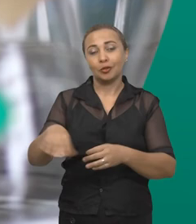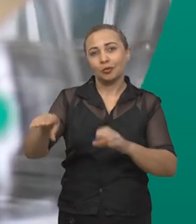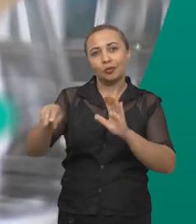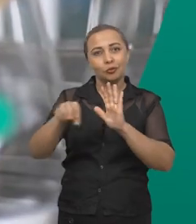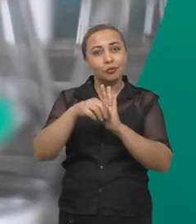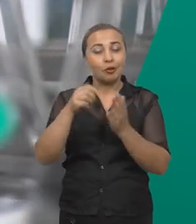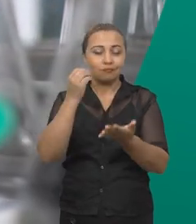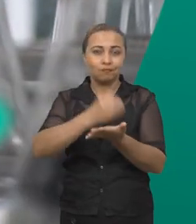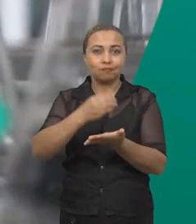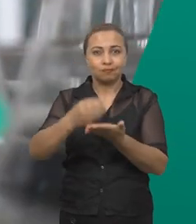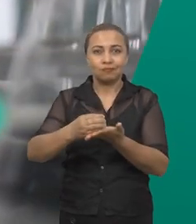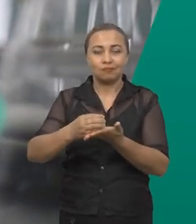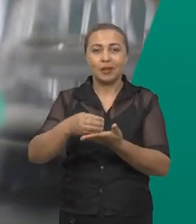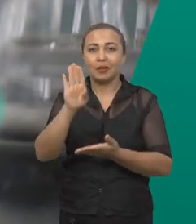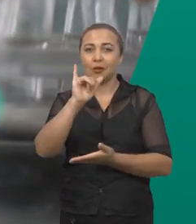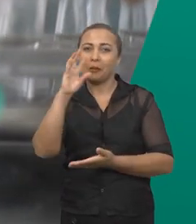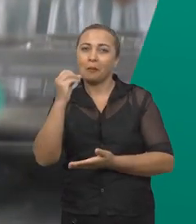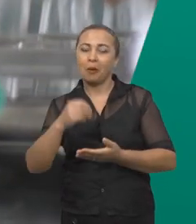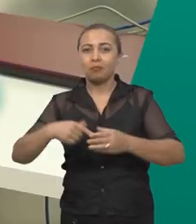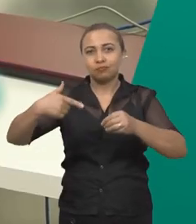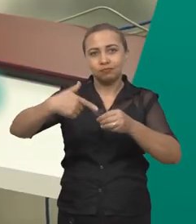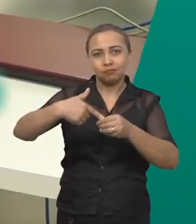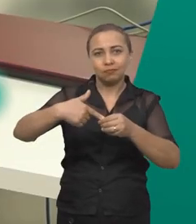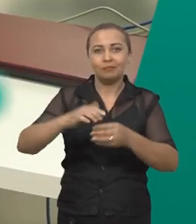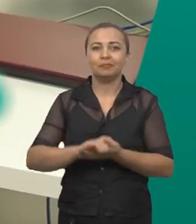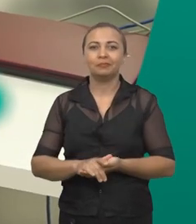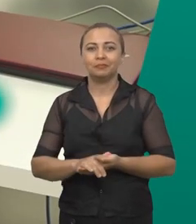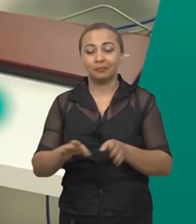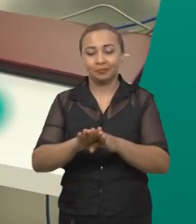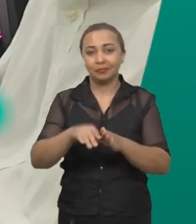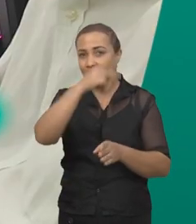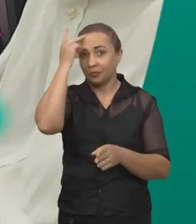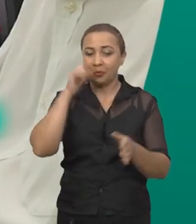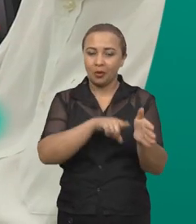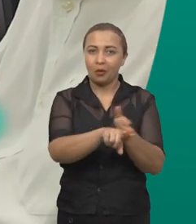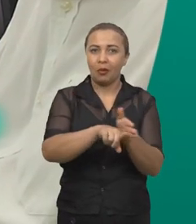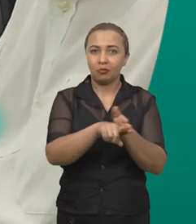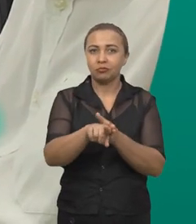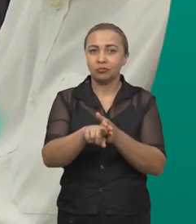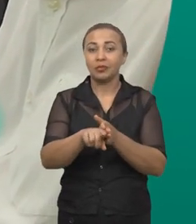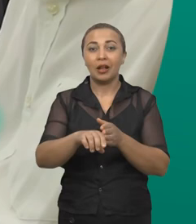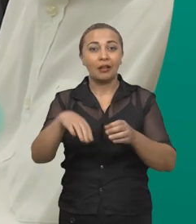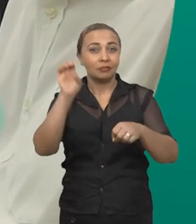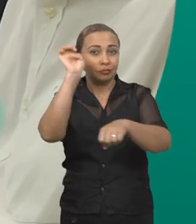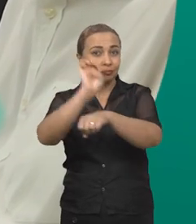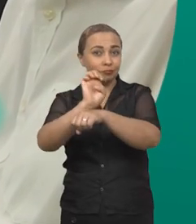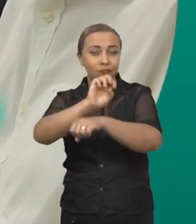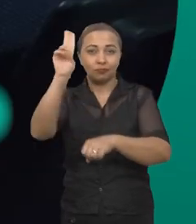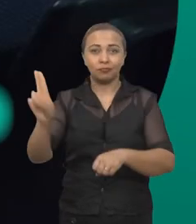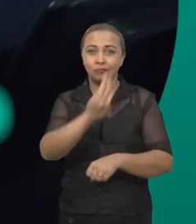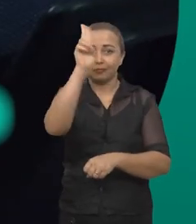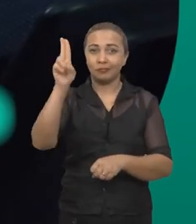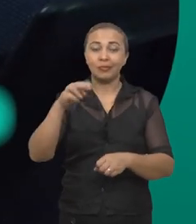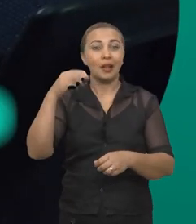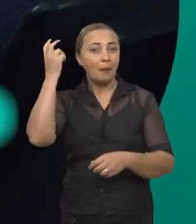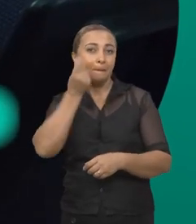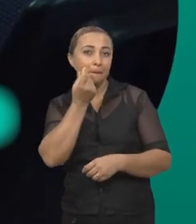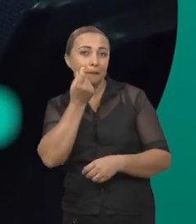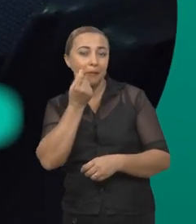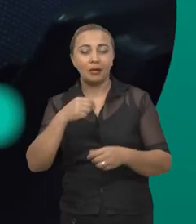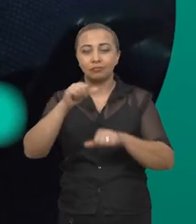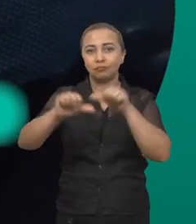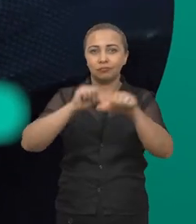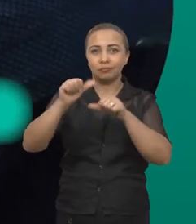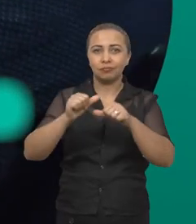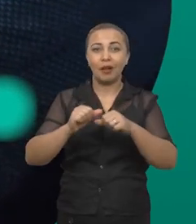por conta da descoberta de biocombustível. E ainda, pesquisadores da Universidade Estadual da Paraíba desenvolveram